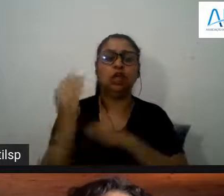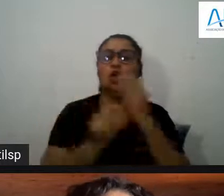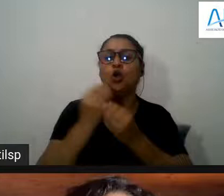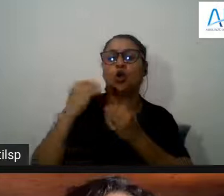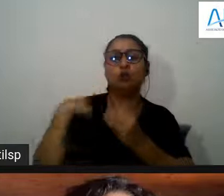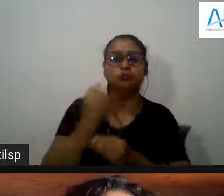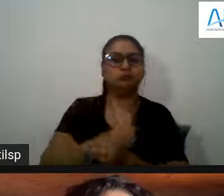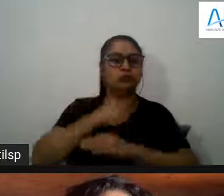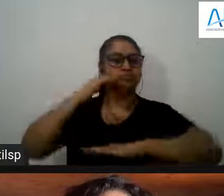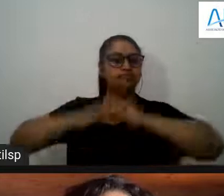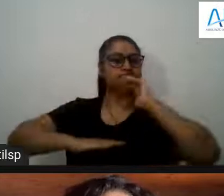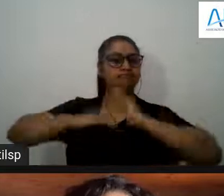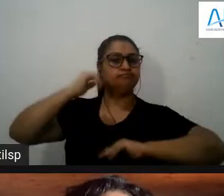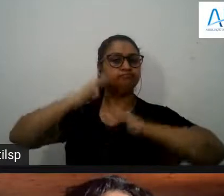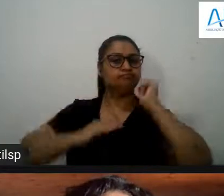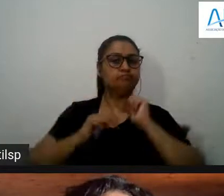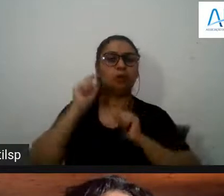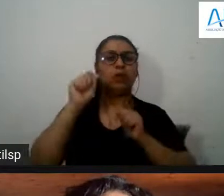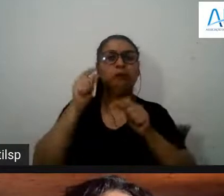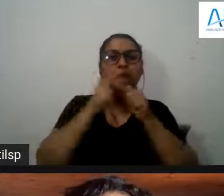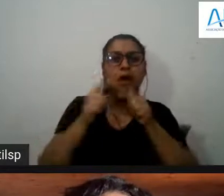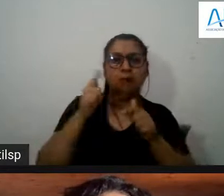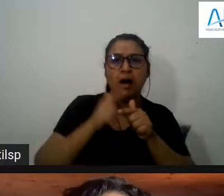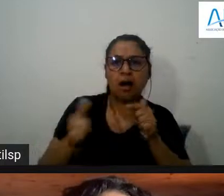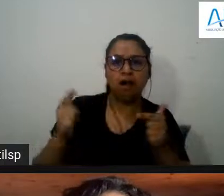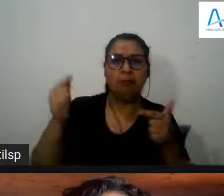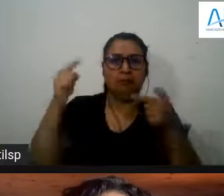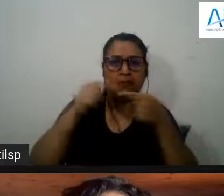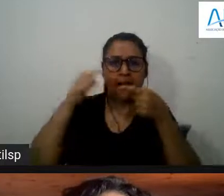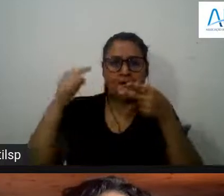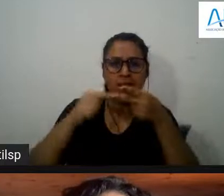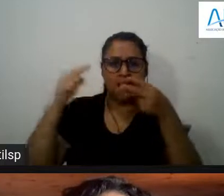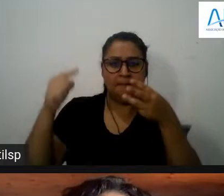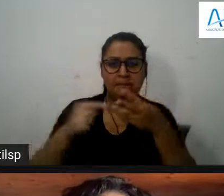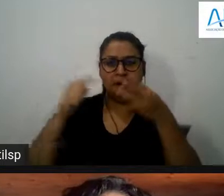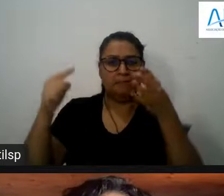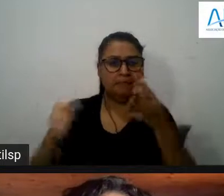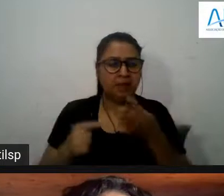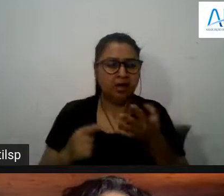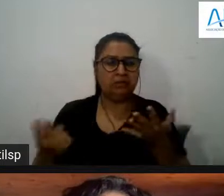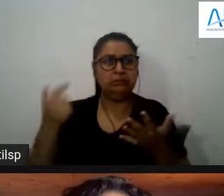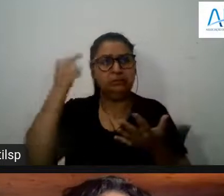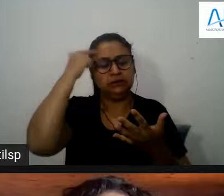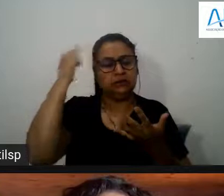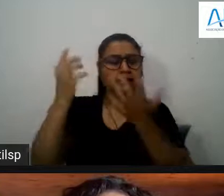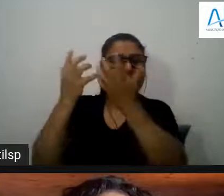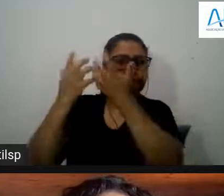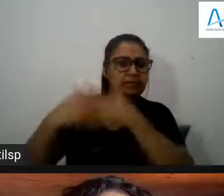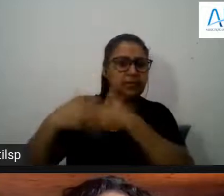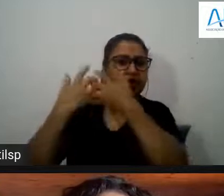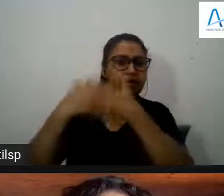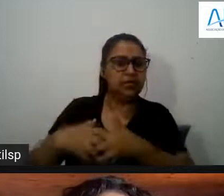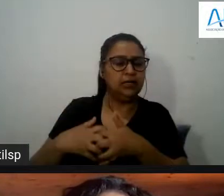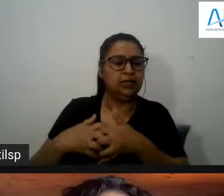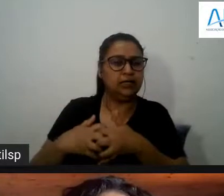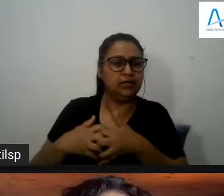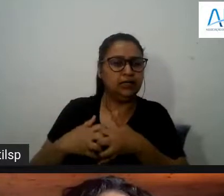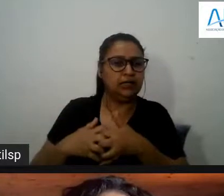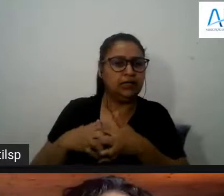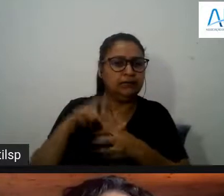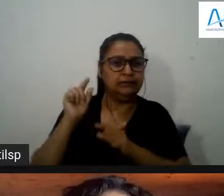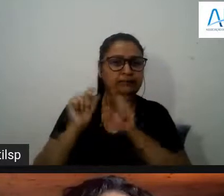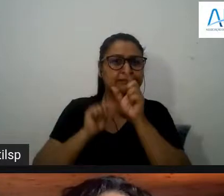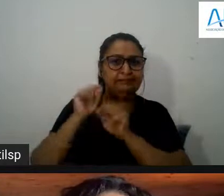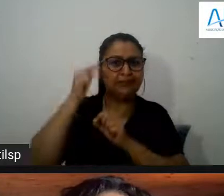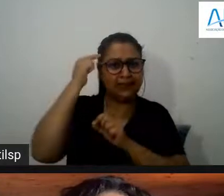quais são os problemas que levanta pensar pensar ativamente isto é pensar com outros